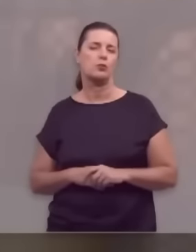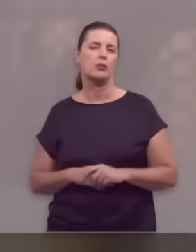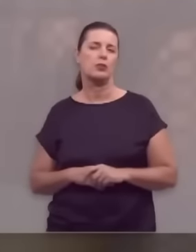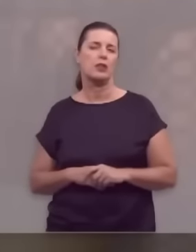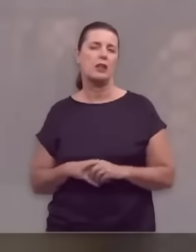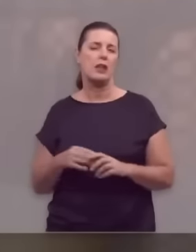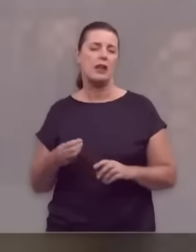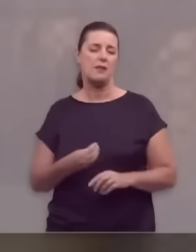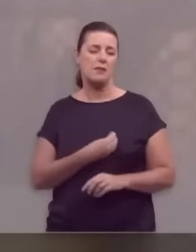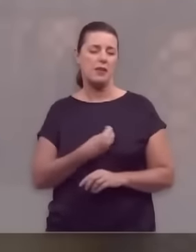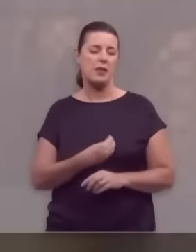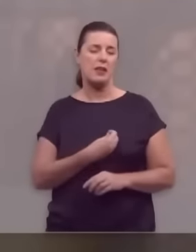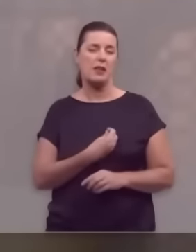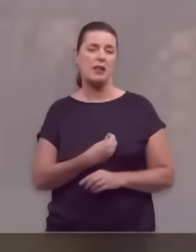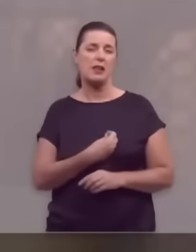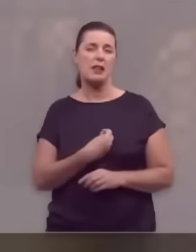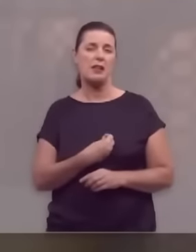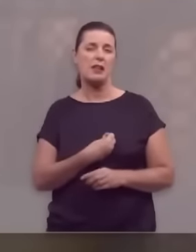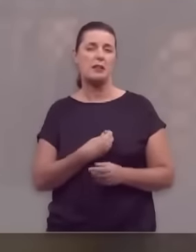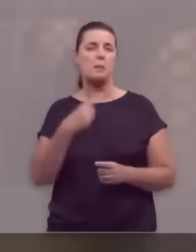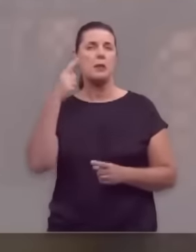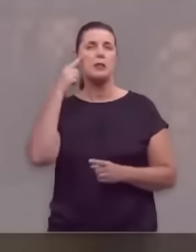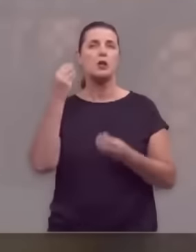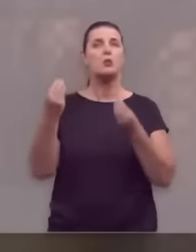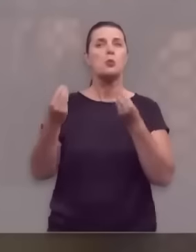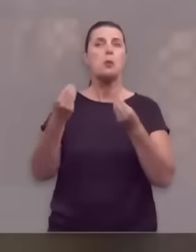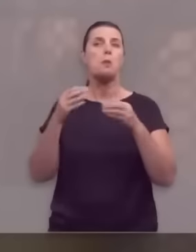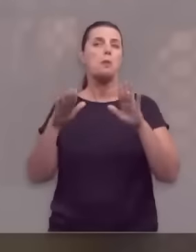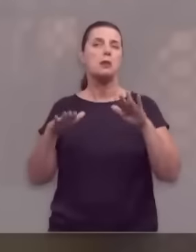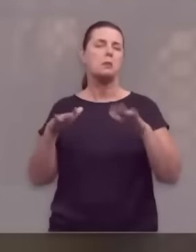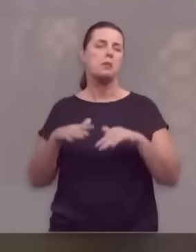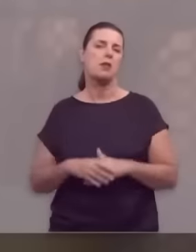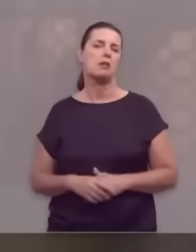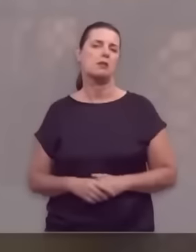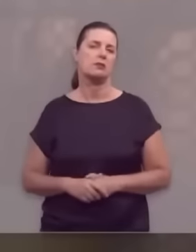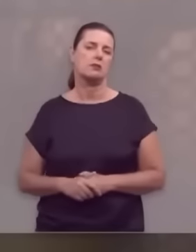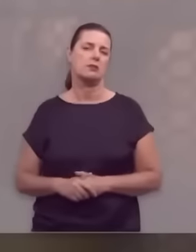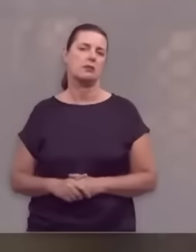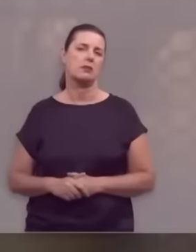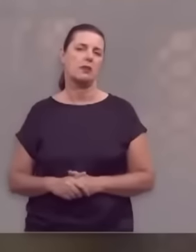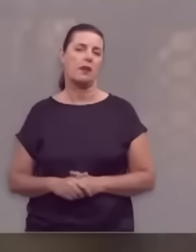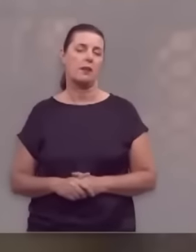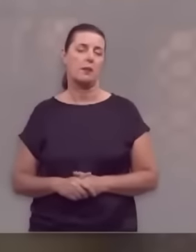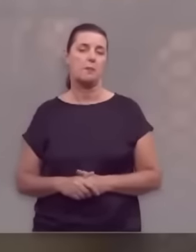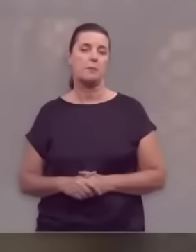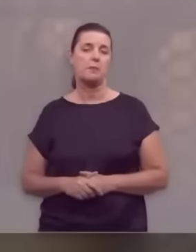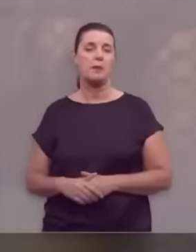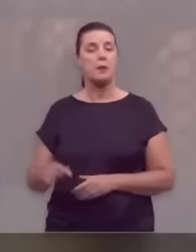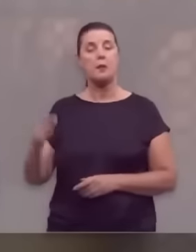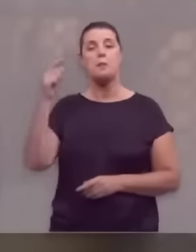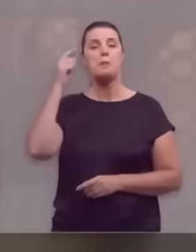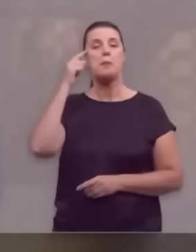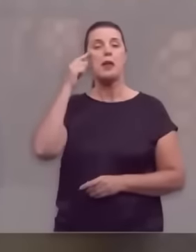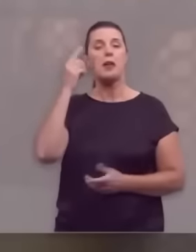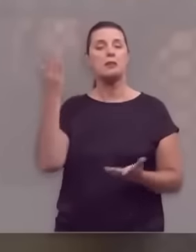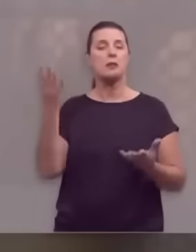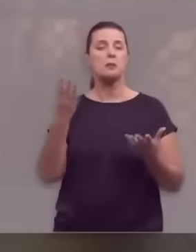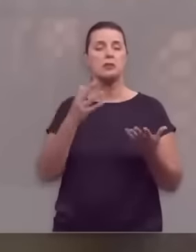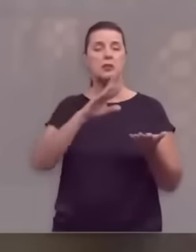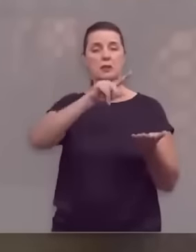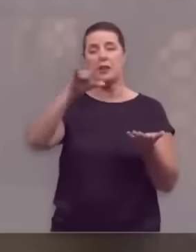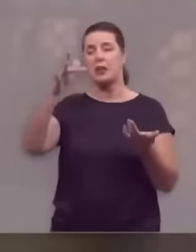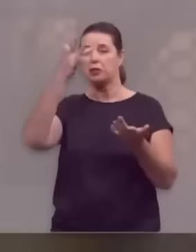à ditadura do relativismo. não há época em que as vozes são